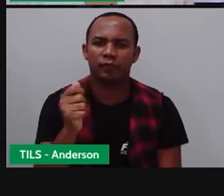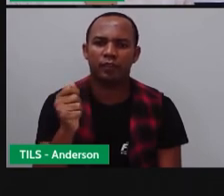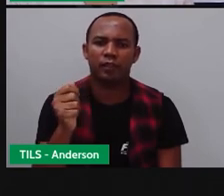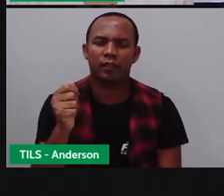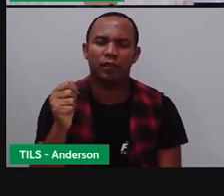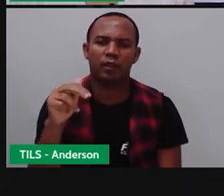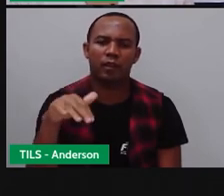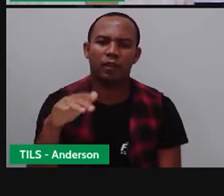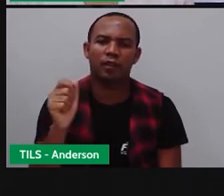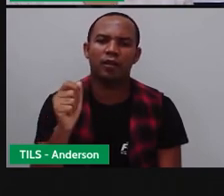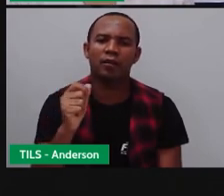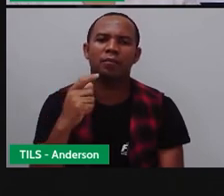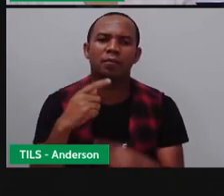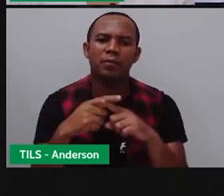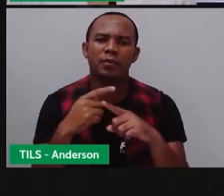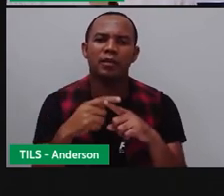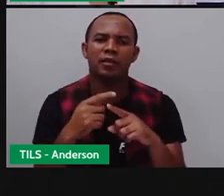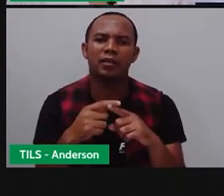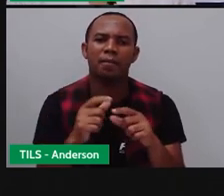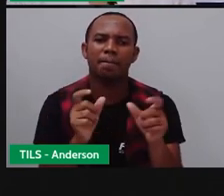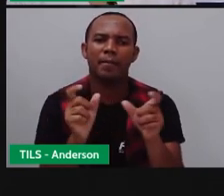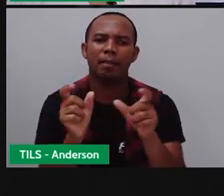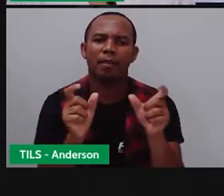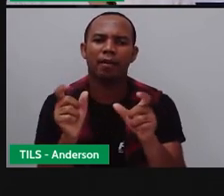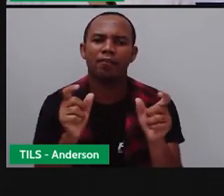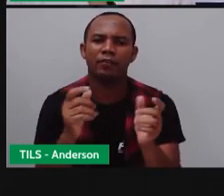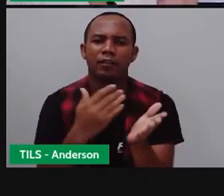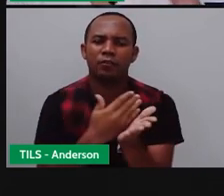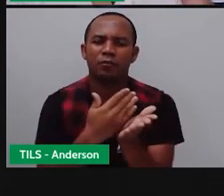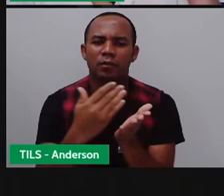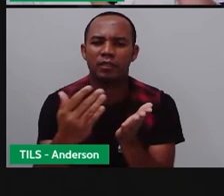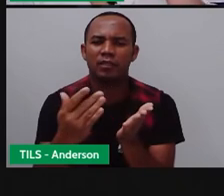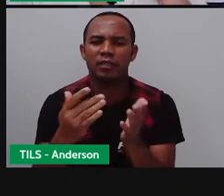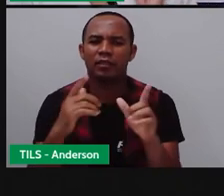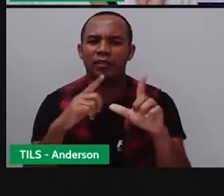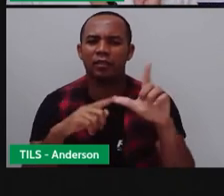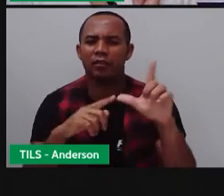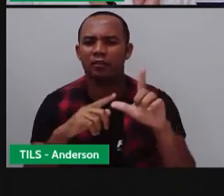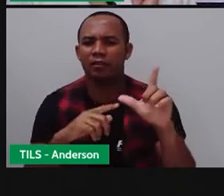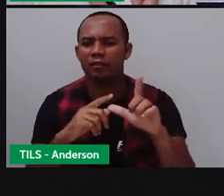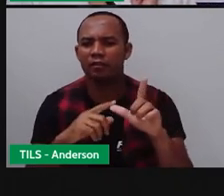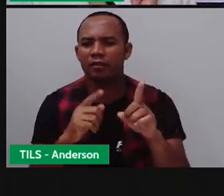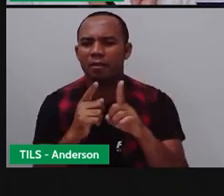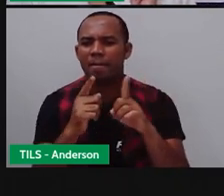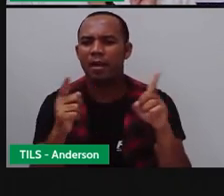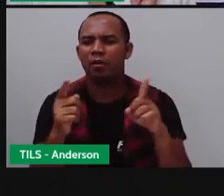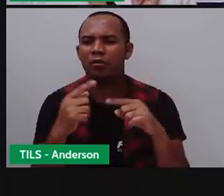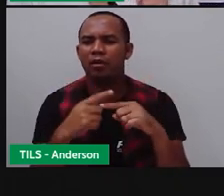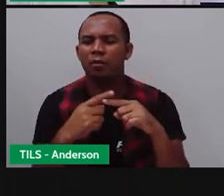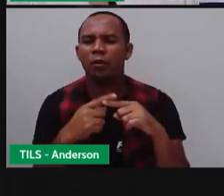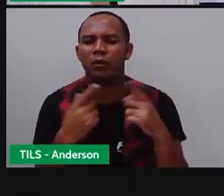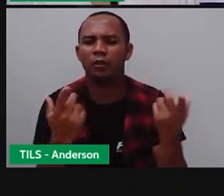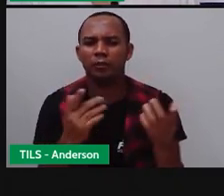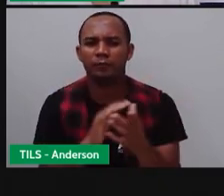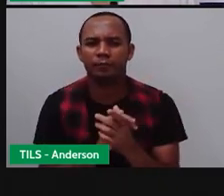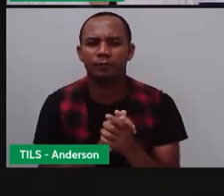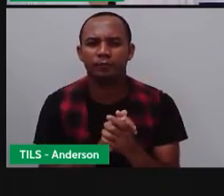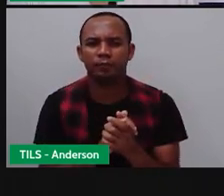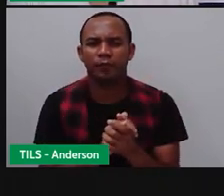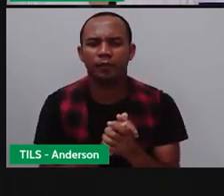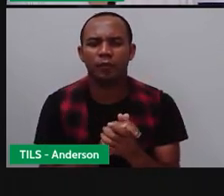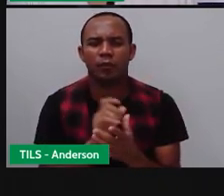Por que que essas palavras, elas são iniciadas aí com letras maiúsculas? Fácil de resolver, de responder. São